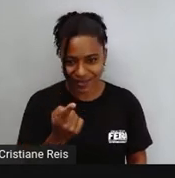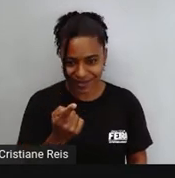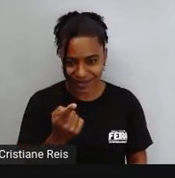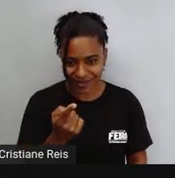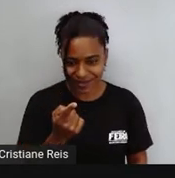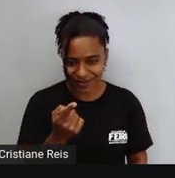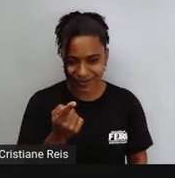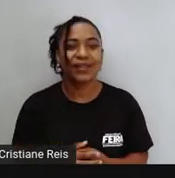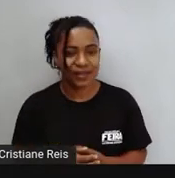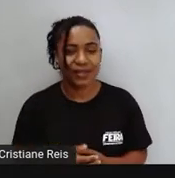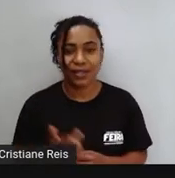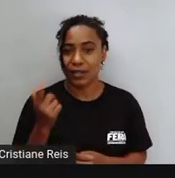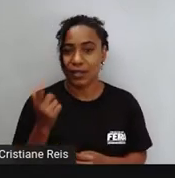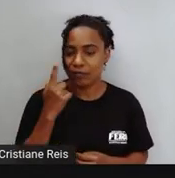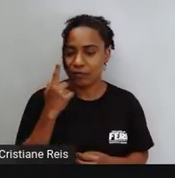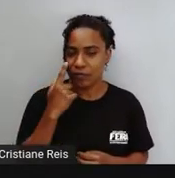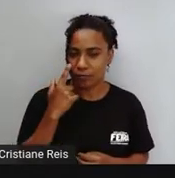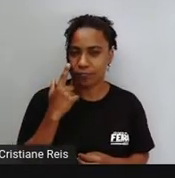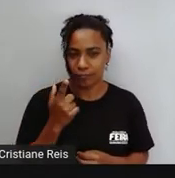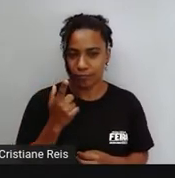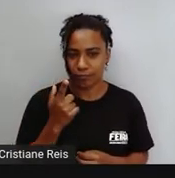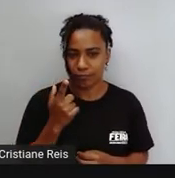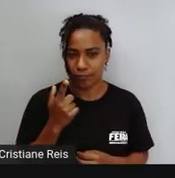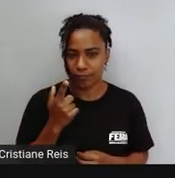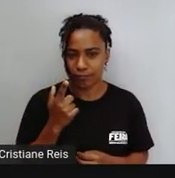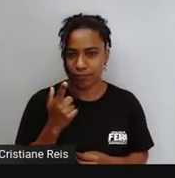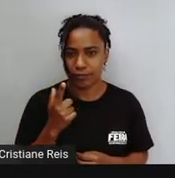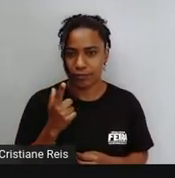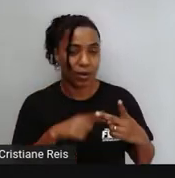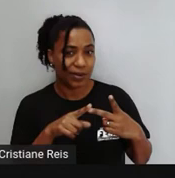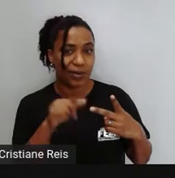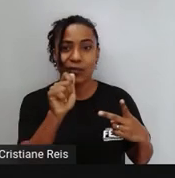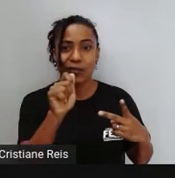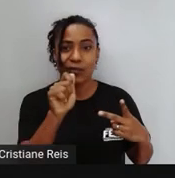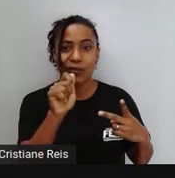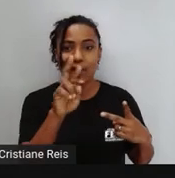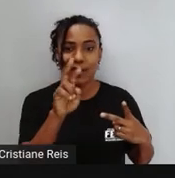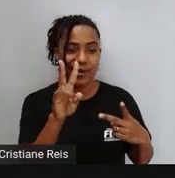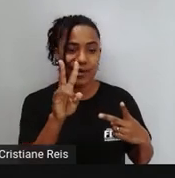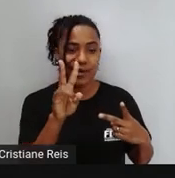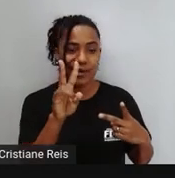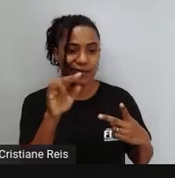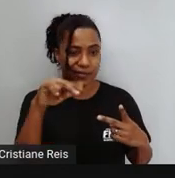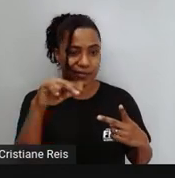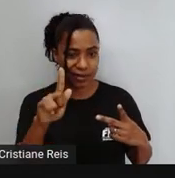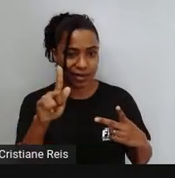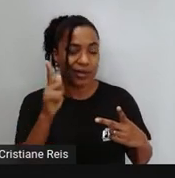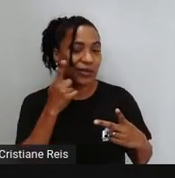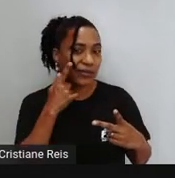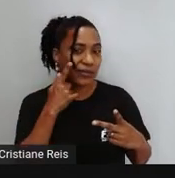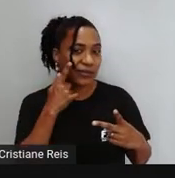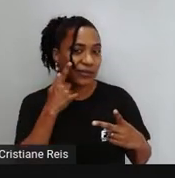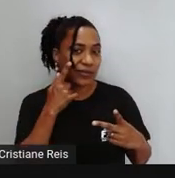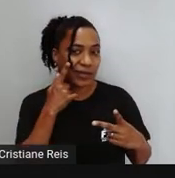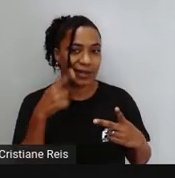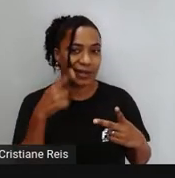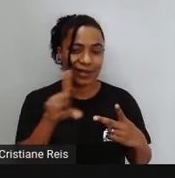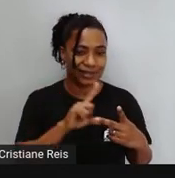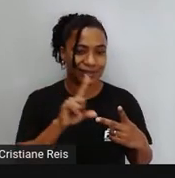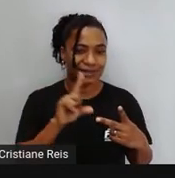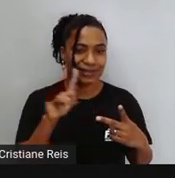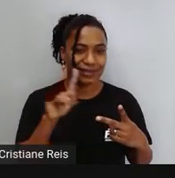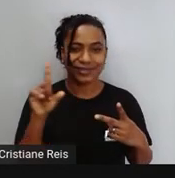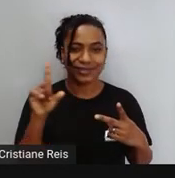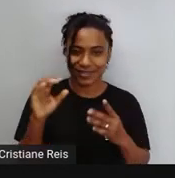vai conseguir diferenciar Neste caso aqui de arriving Vejam que antes nós temos uma preposição Por